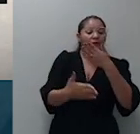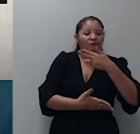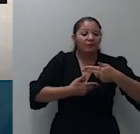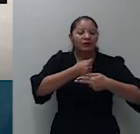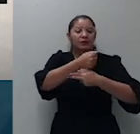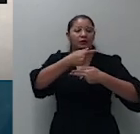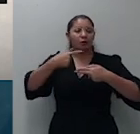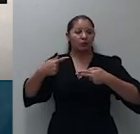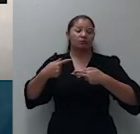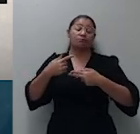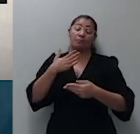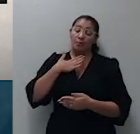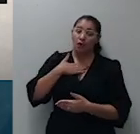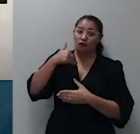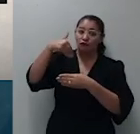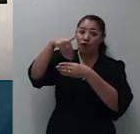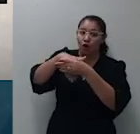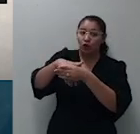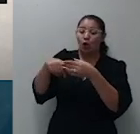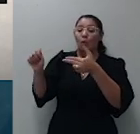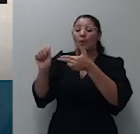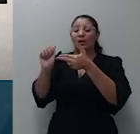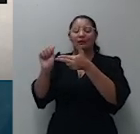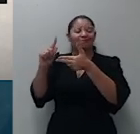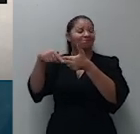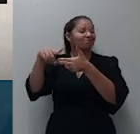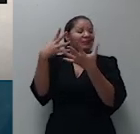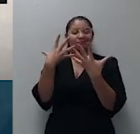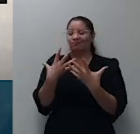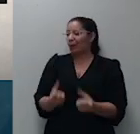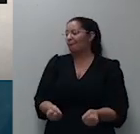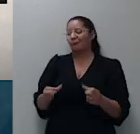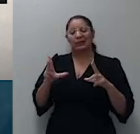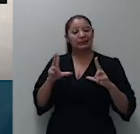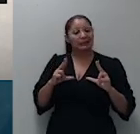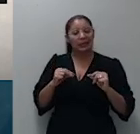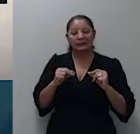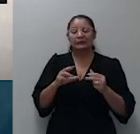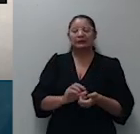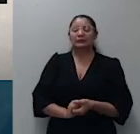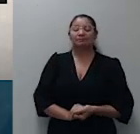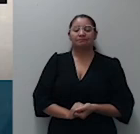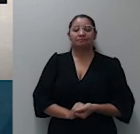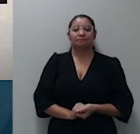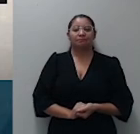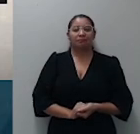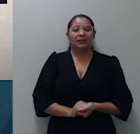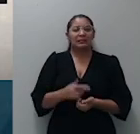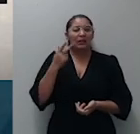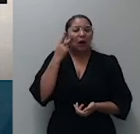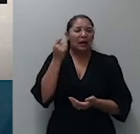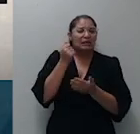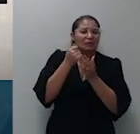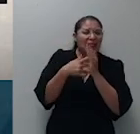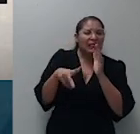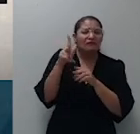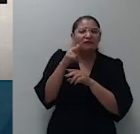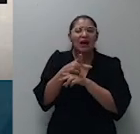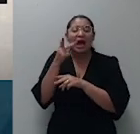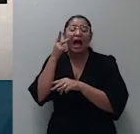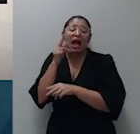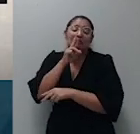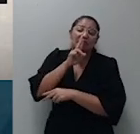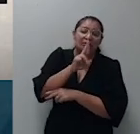o agravo interno não merece acolhida porquanto os argumentos tecidos são incapazes de infirmar a decisão agravada motivo pelo qual